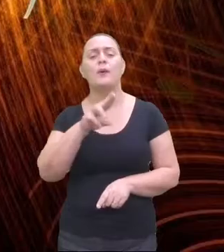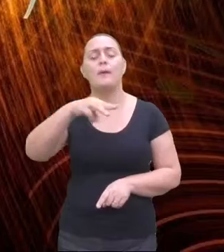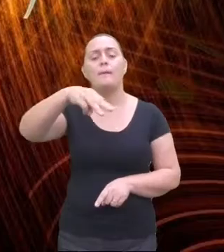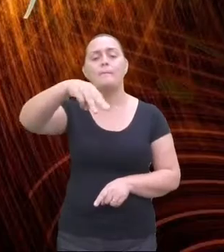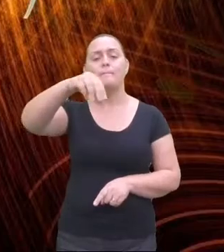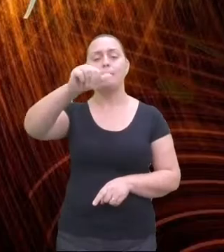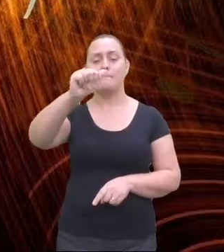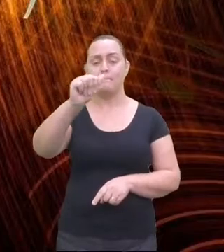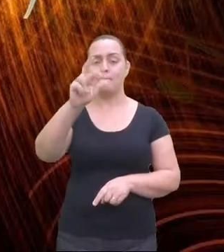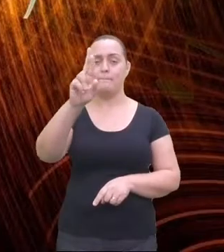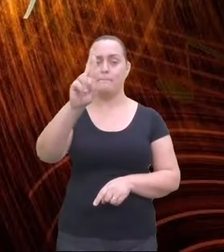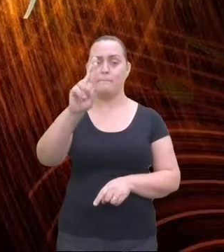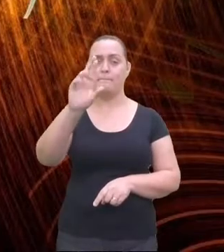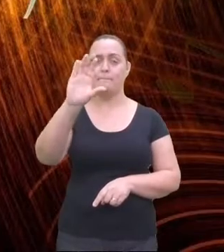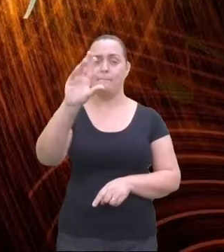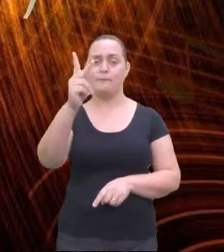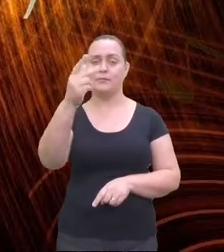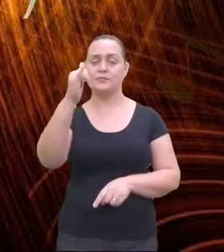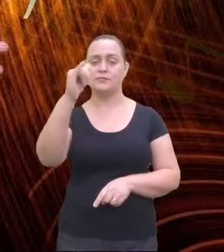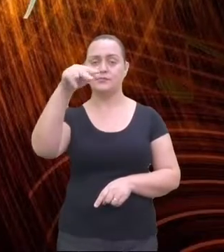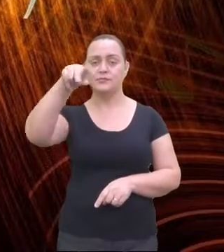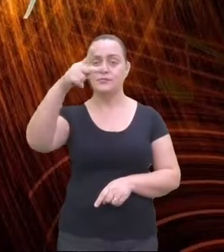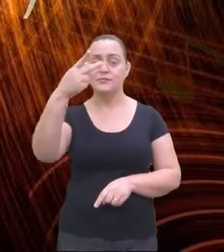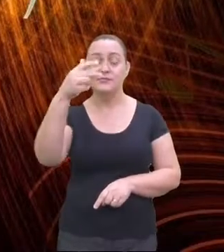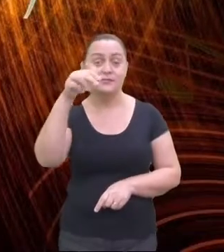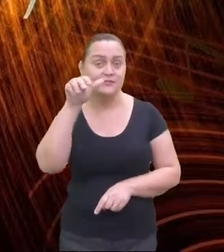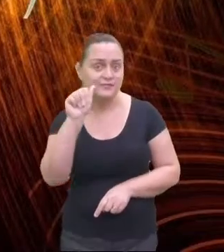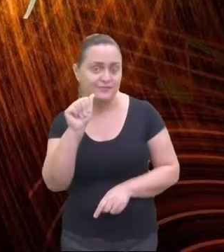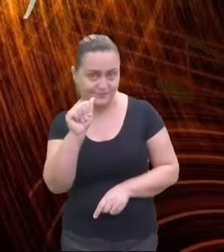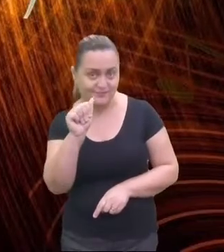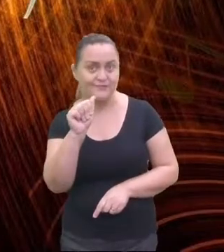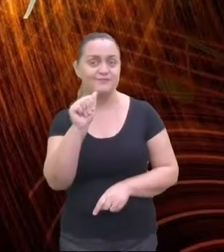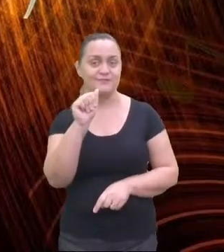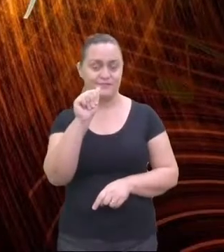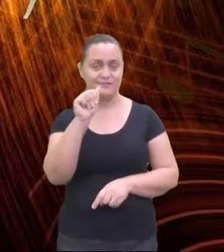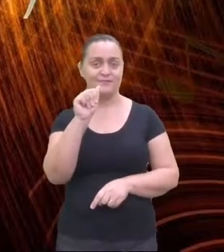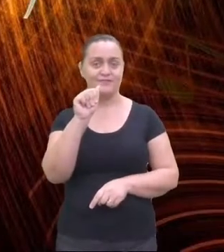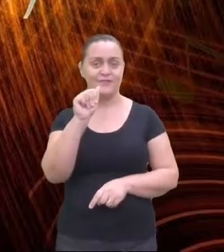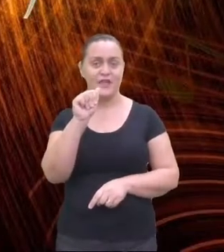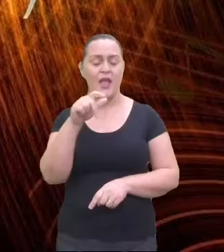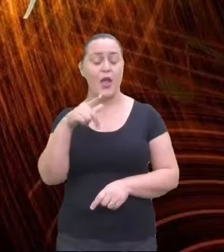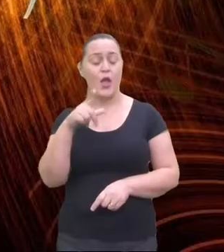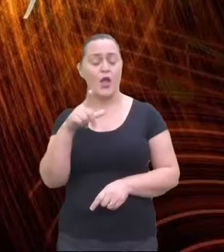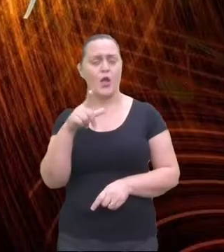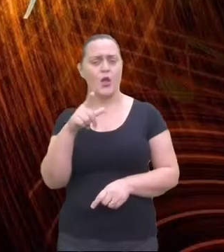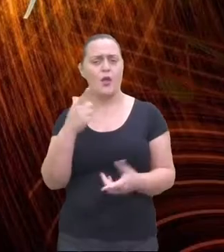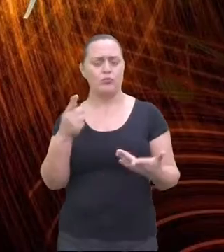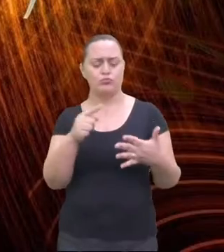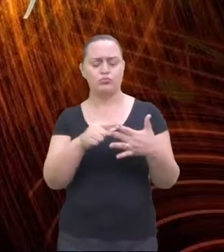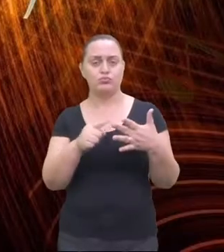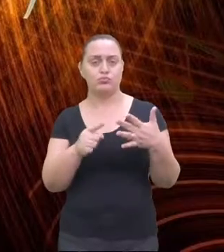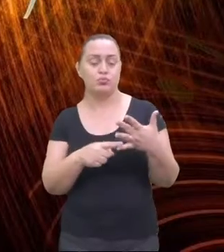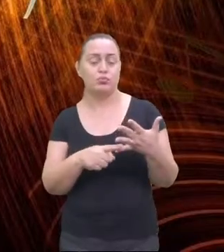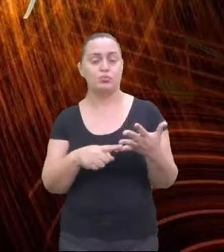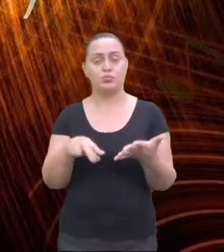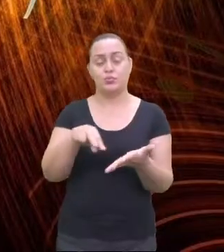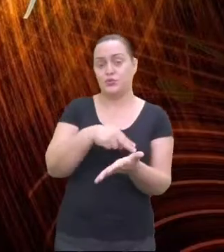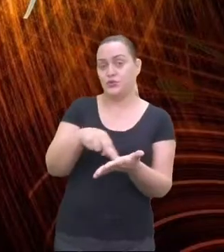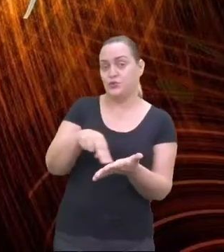cantar um pouquinho aqui. Ou abre alas que eu quero passar. Ou abre alas que eu quero passar. Peço para a cantora, né?